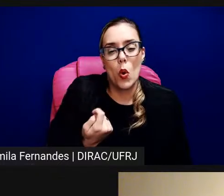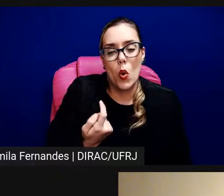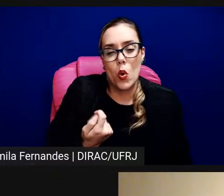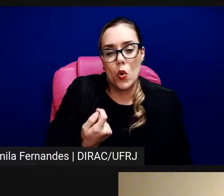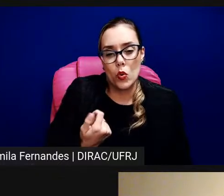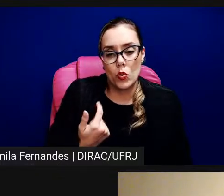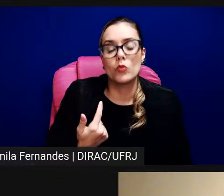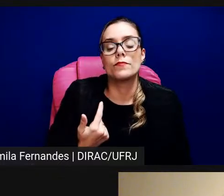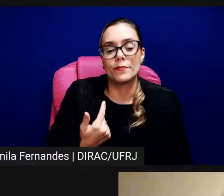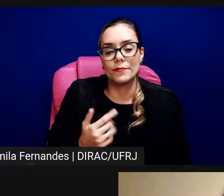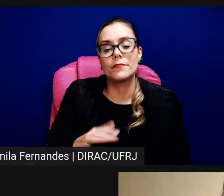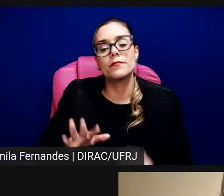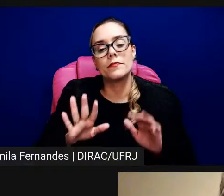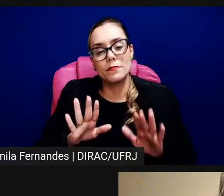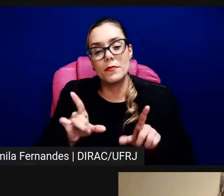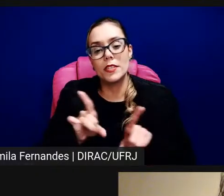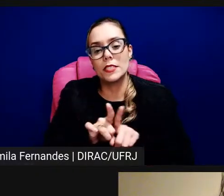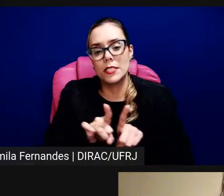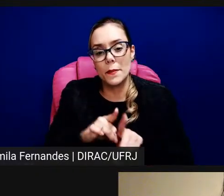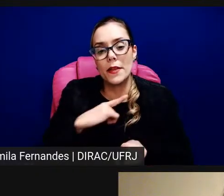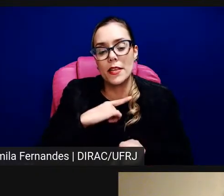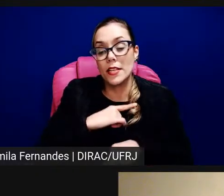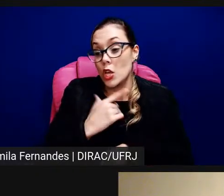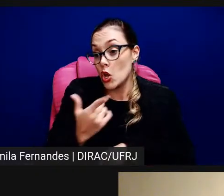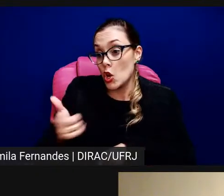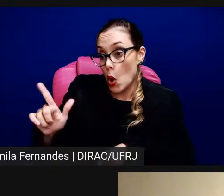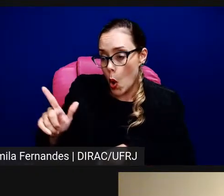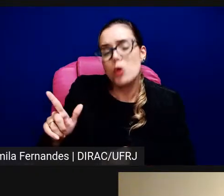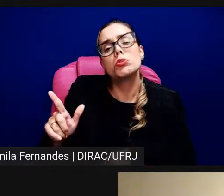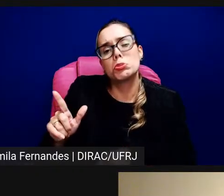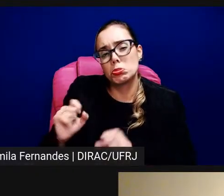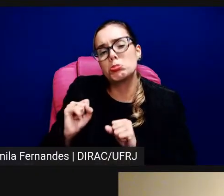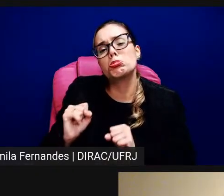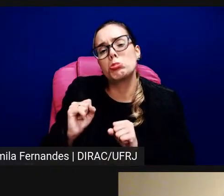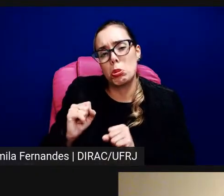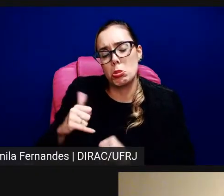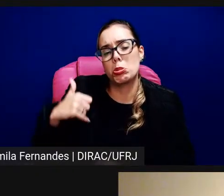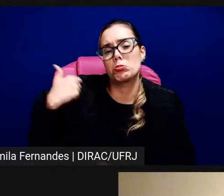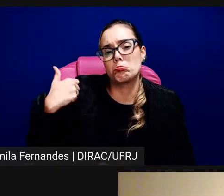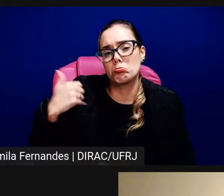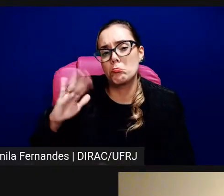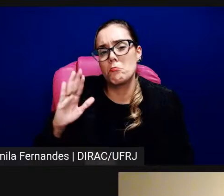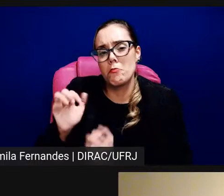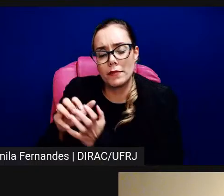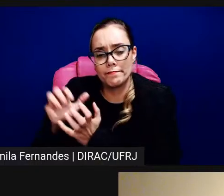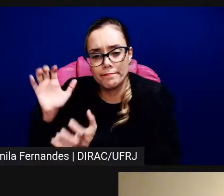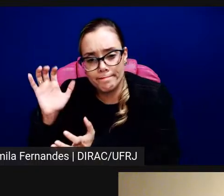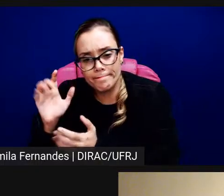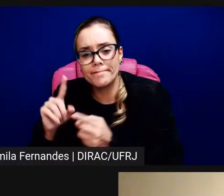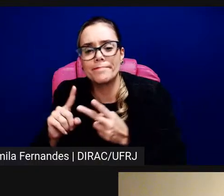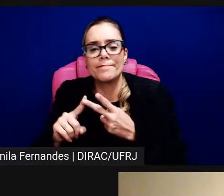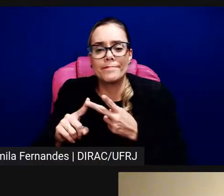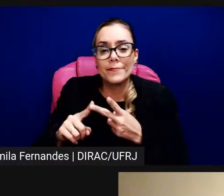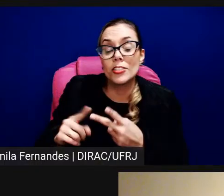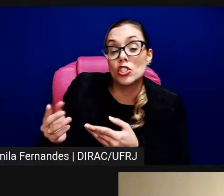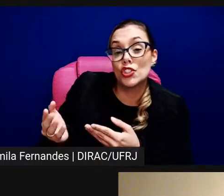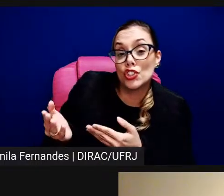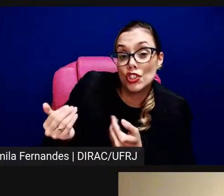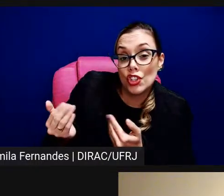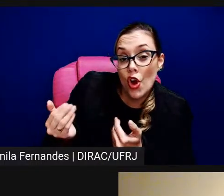tinha um pouco mais de homens, pessoas mais velhas, pessoas jovens, foi bastante misturado, assim,